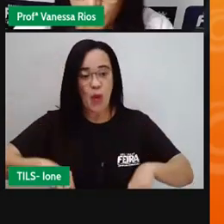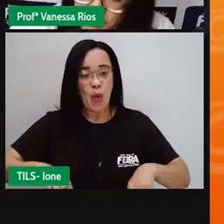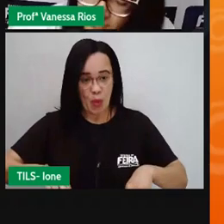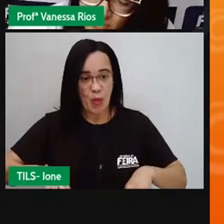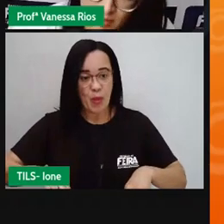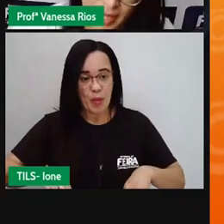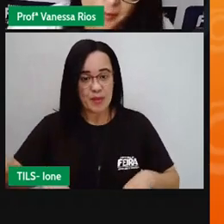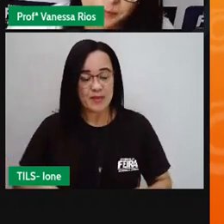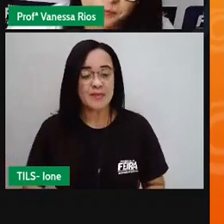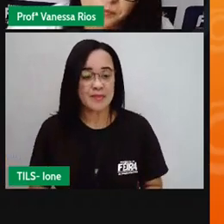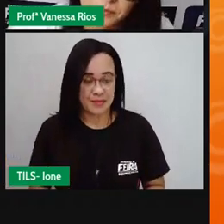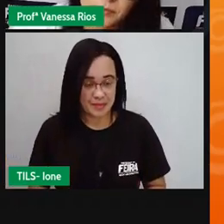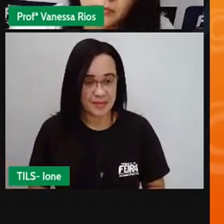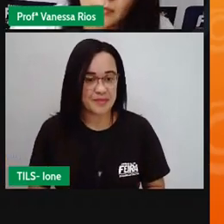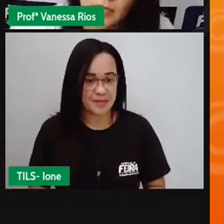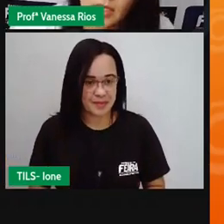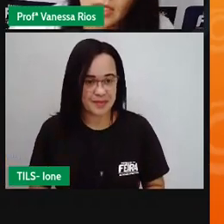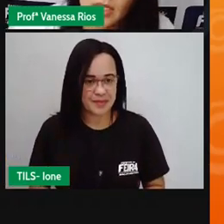o nosso corpo funcionar.